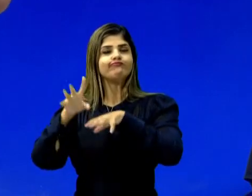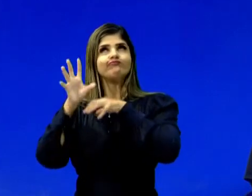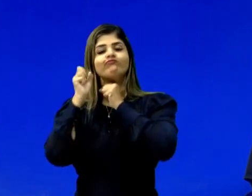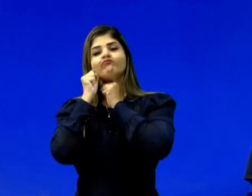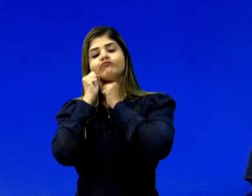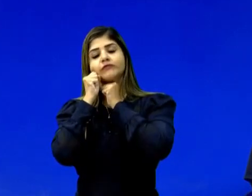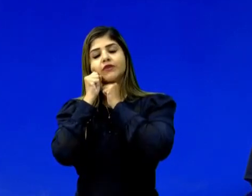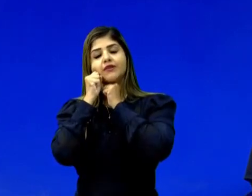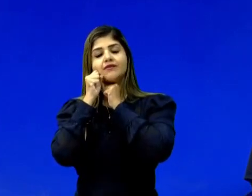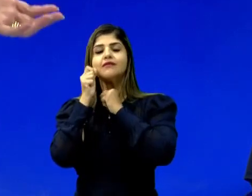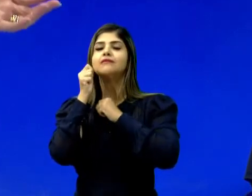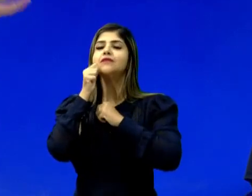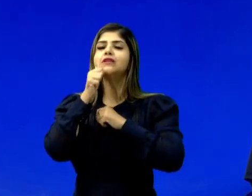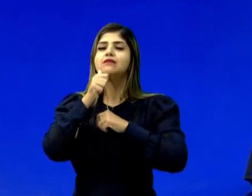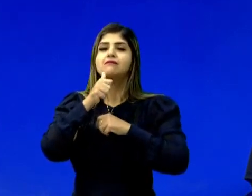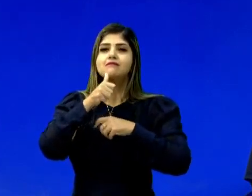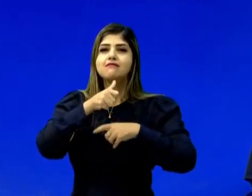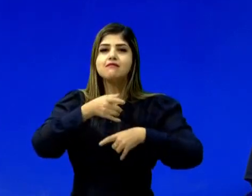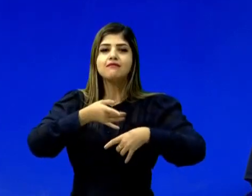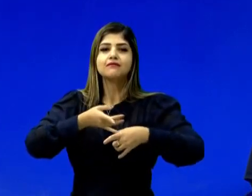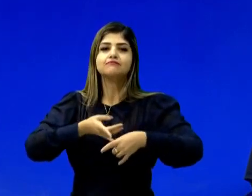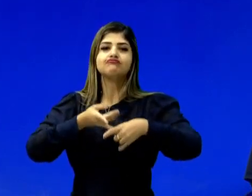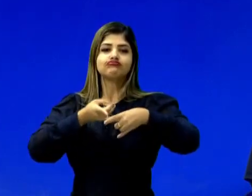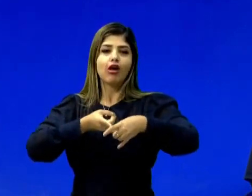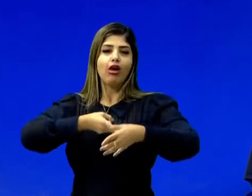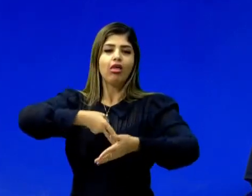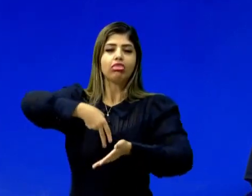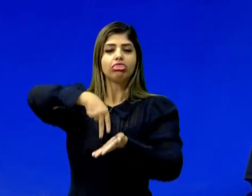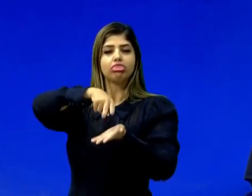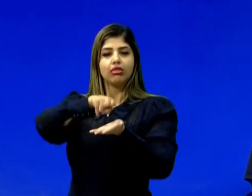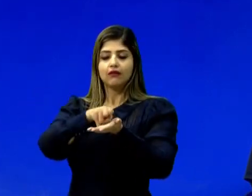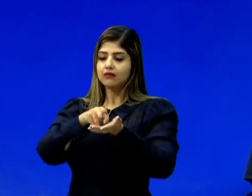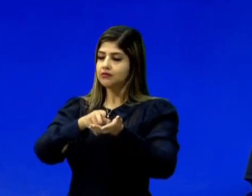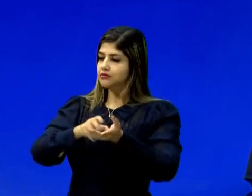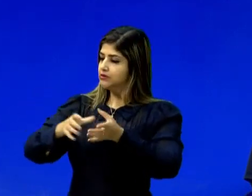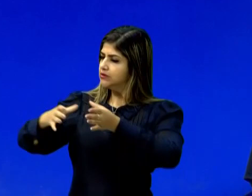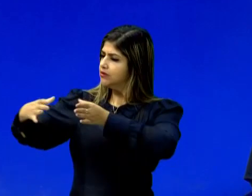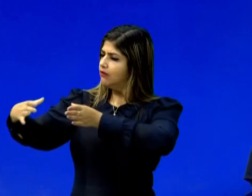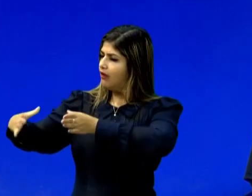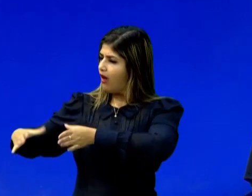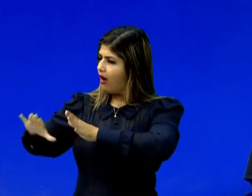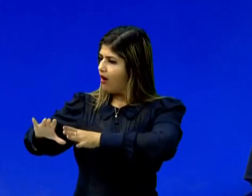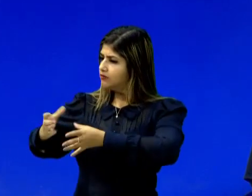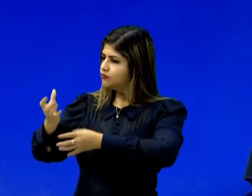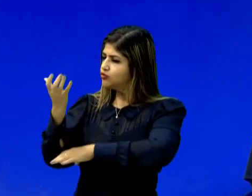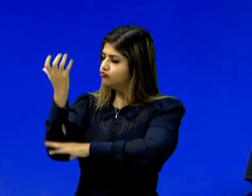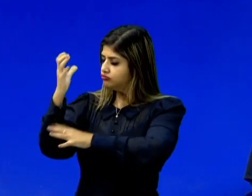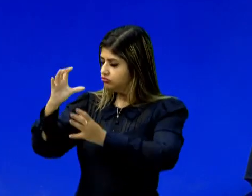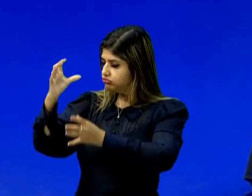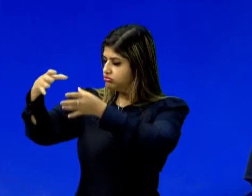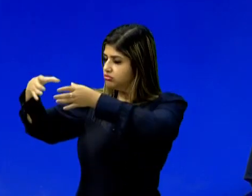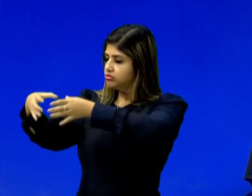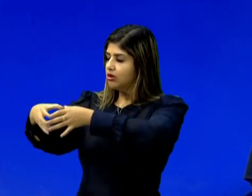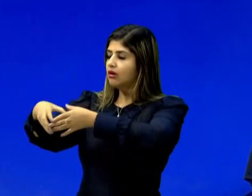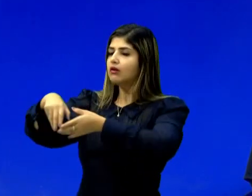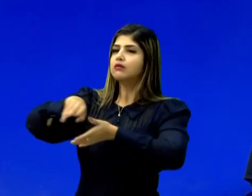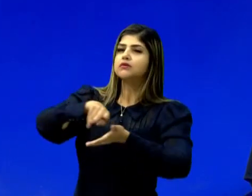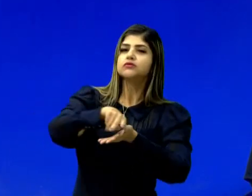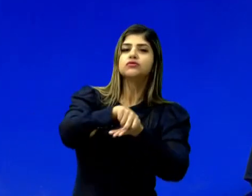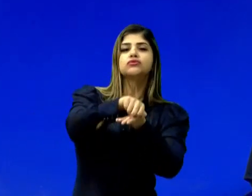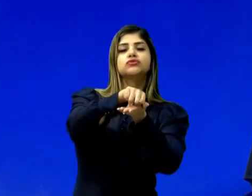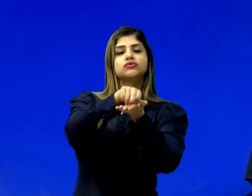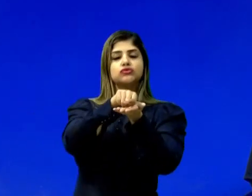A Ana Maria deitou, colocou a Margarida do lado da sua cama e começou a cochilar.